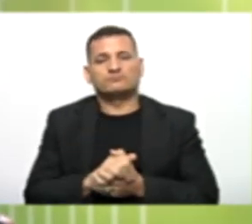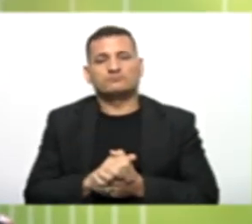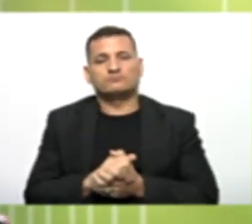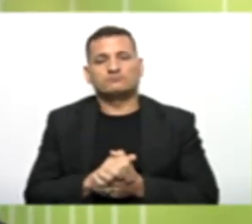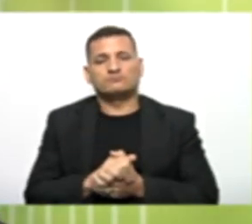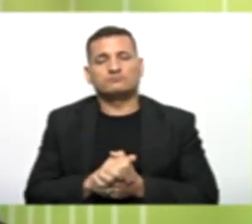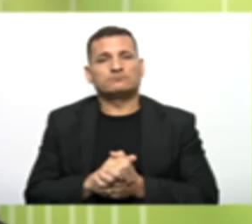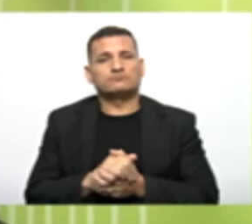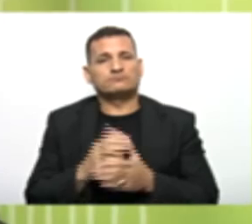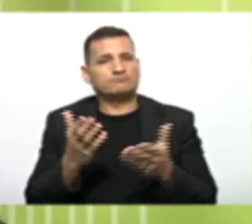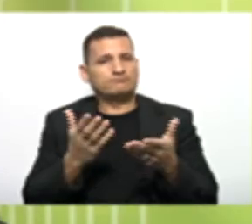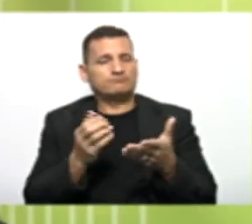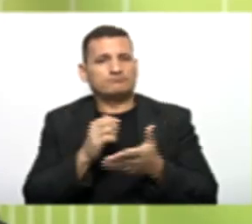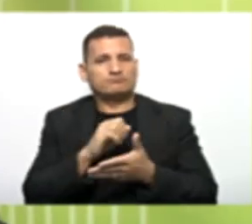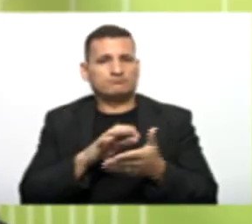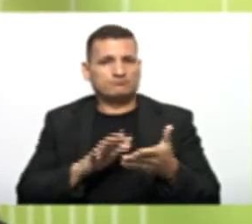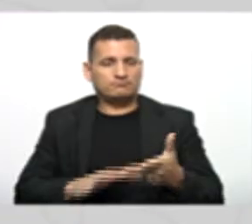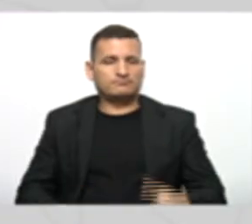resolver As atividades agora